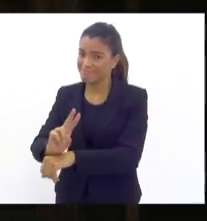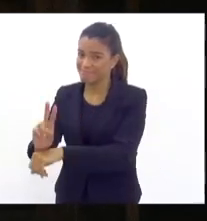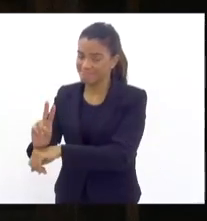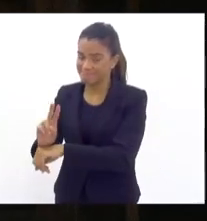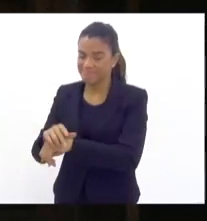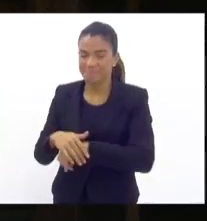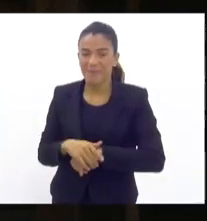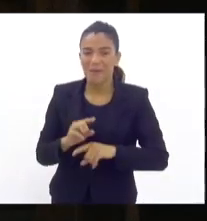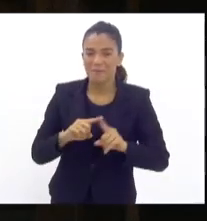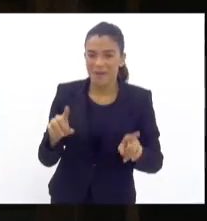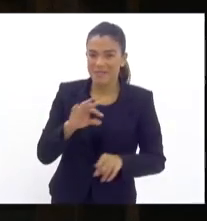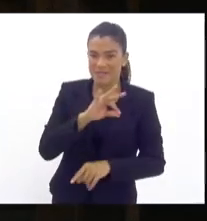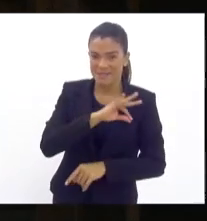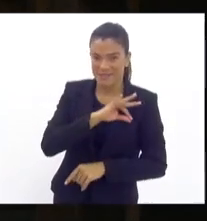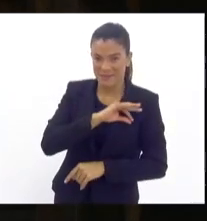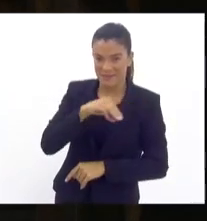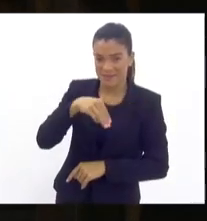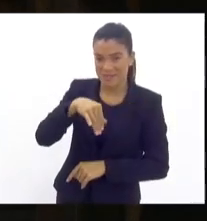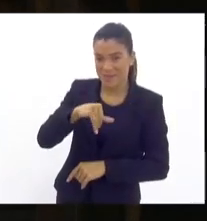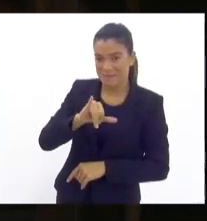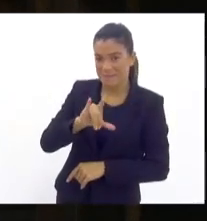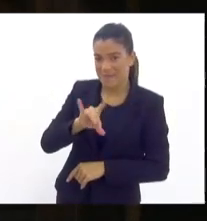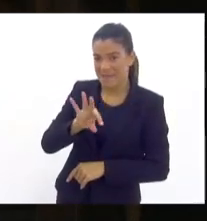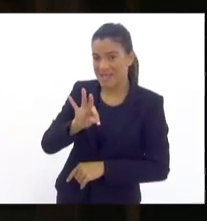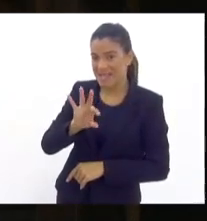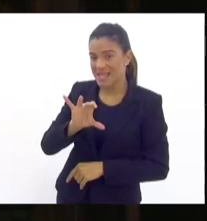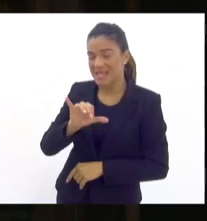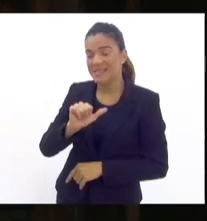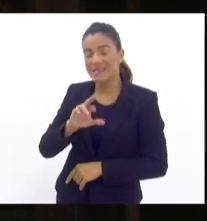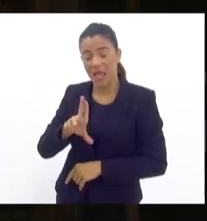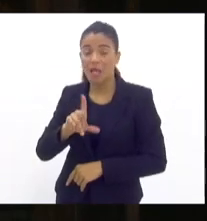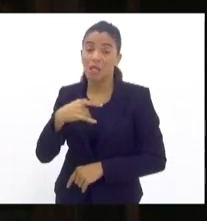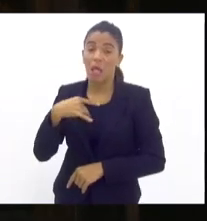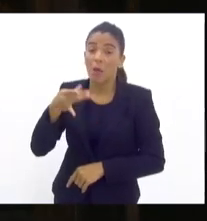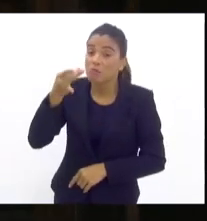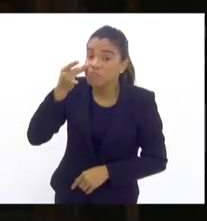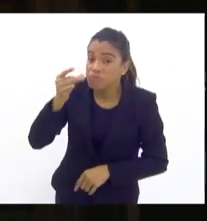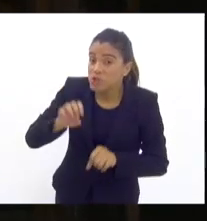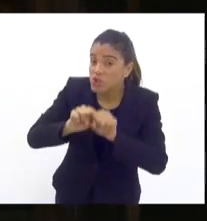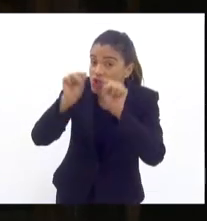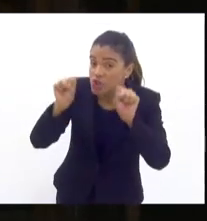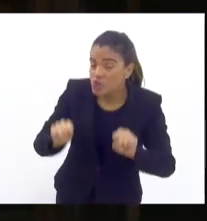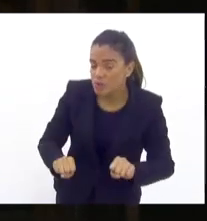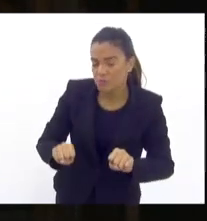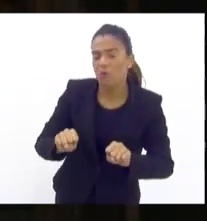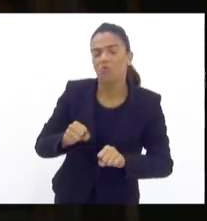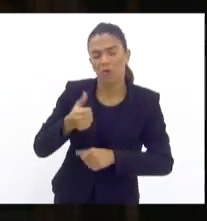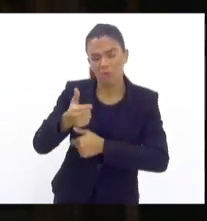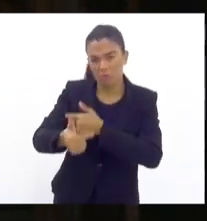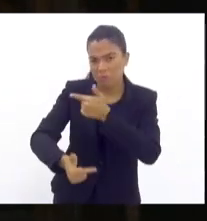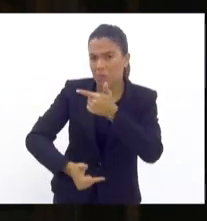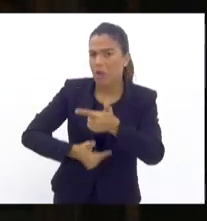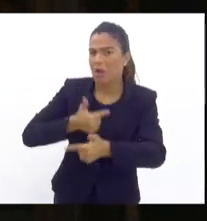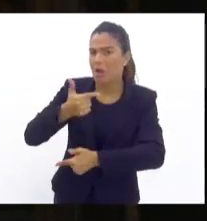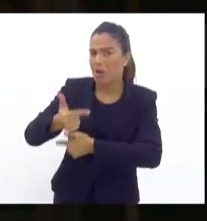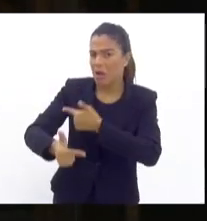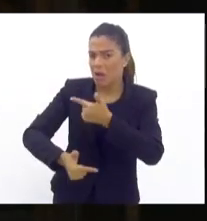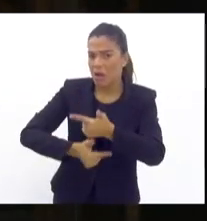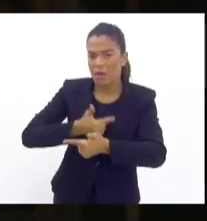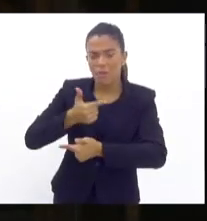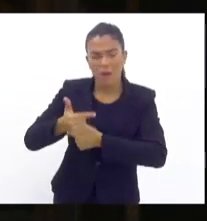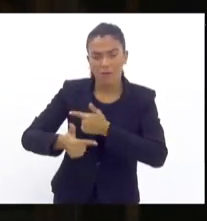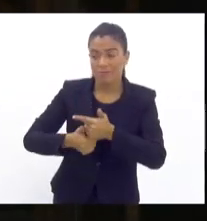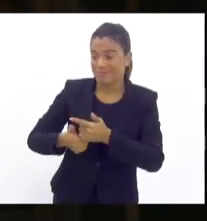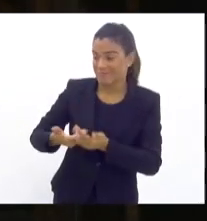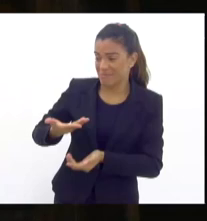Mas a polícia militar, e eu sou testemunha fiel disso, vem desempenhando um papel hercúleo. Eu divido